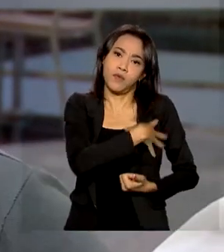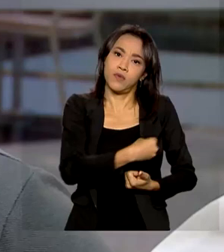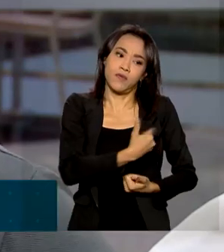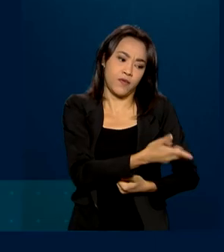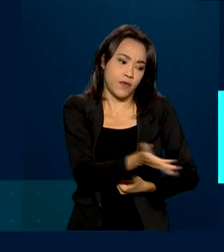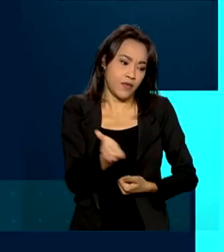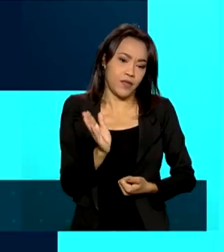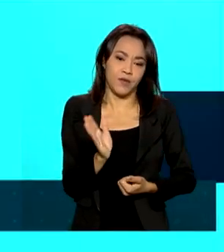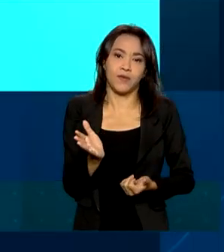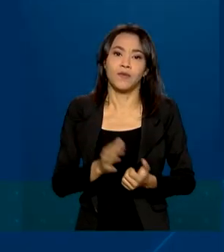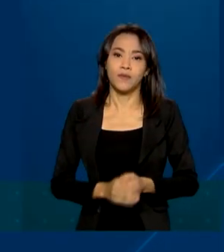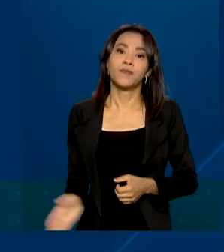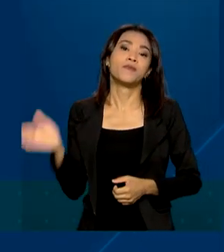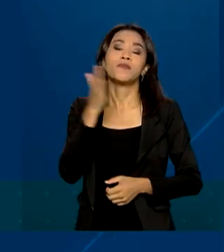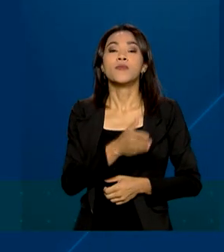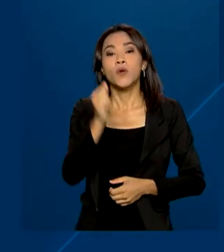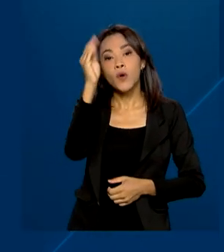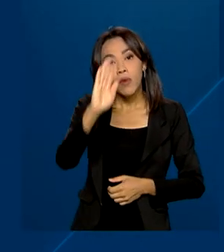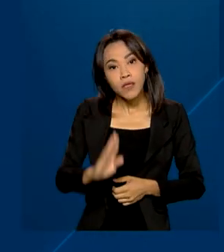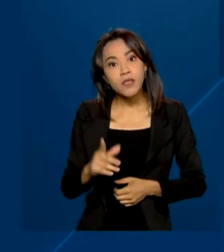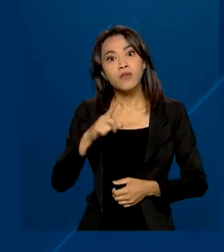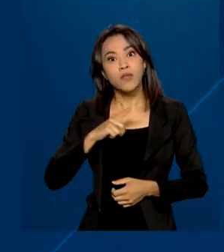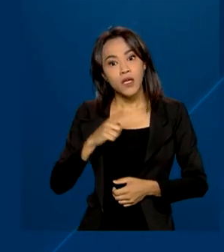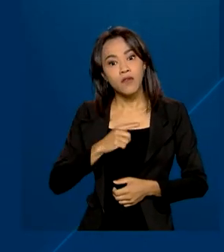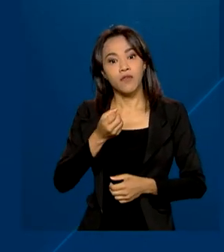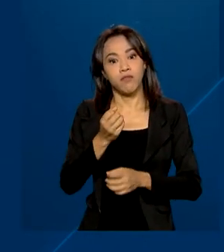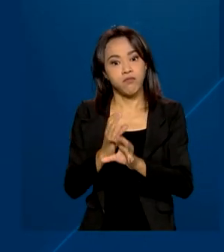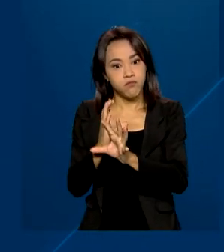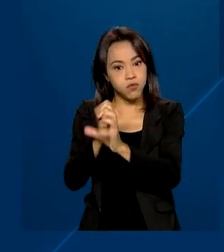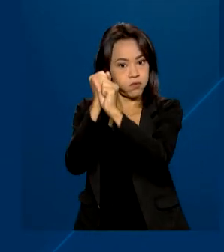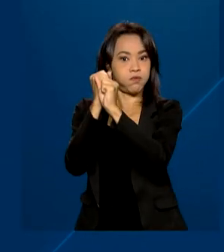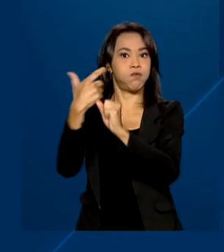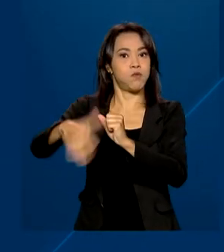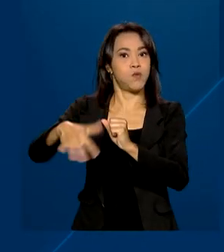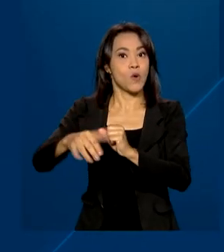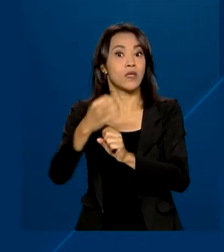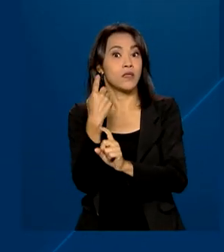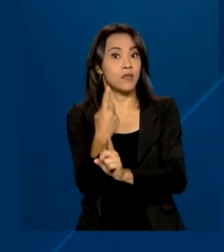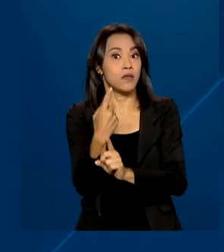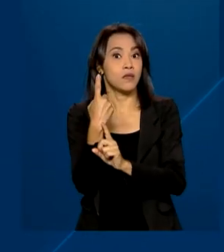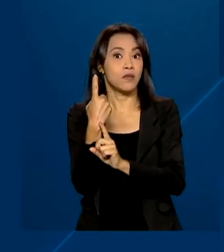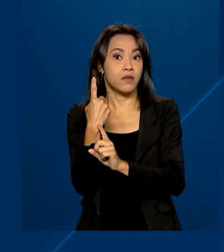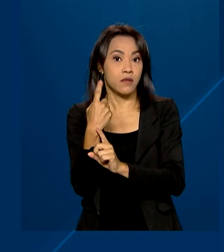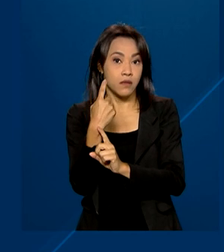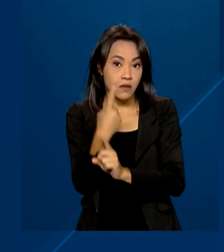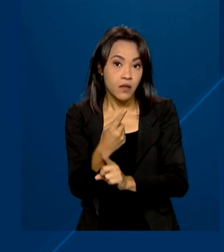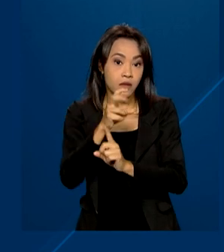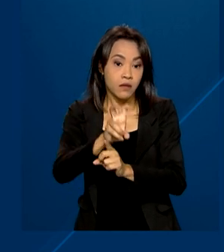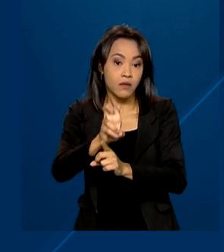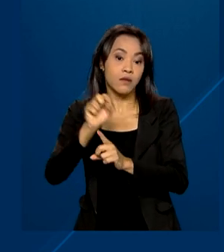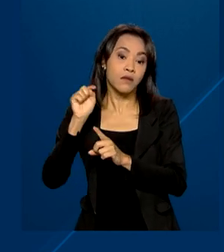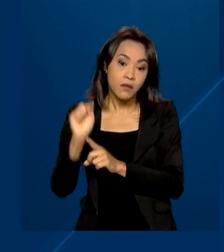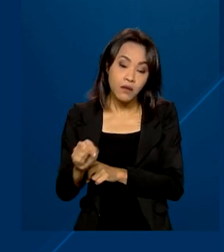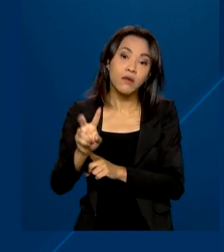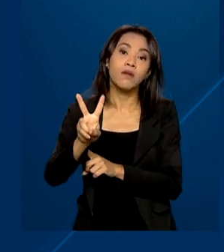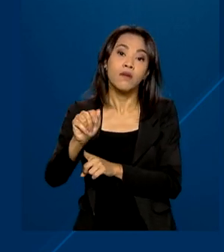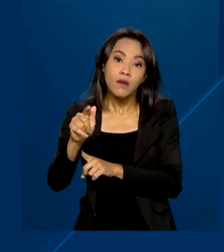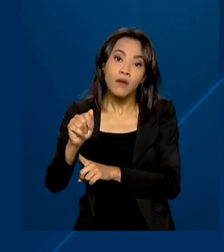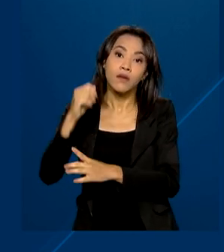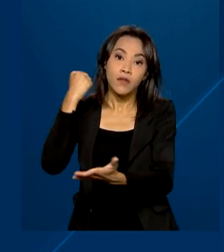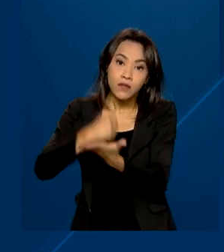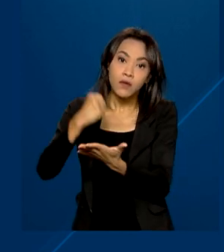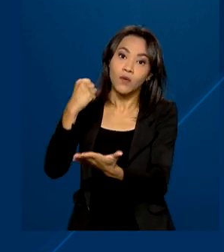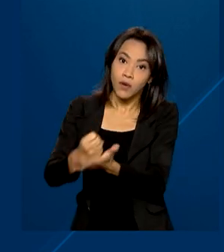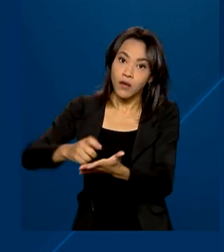O Brasil registrou um saldo de mais de 155 mil vagas de emprego com carteira assinada em